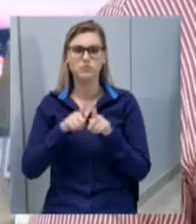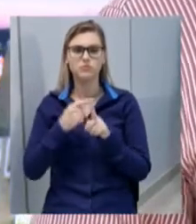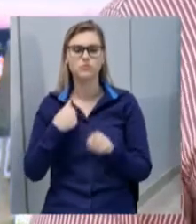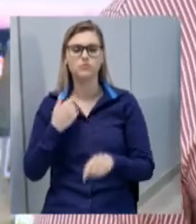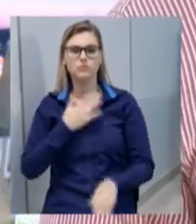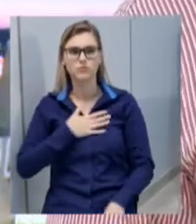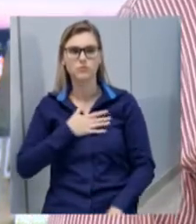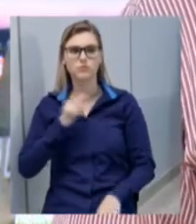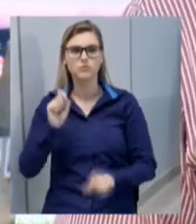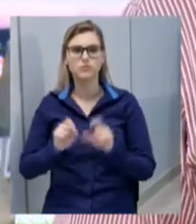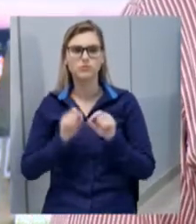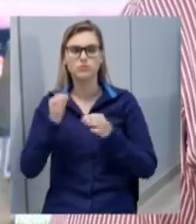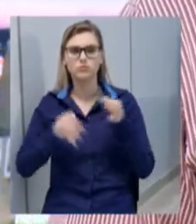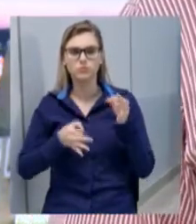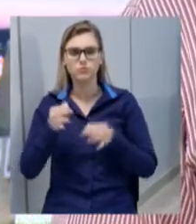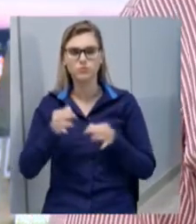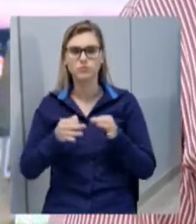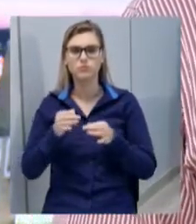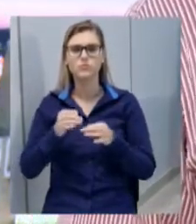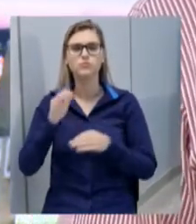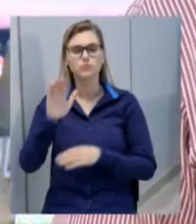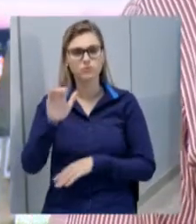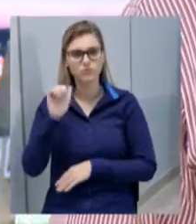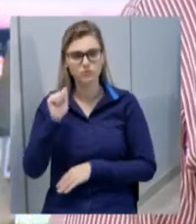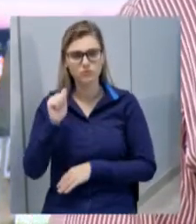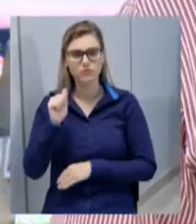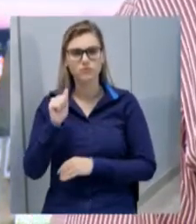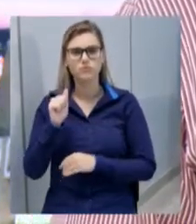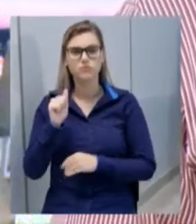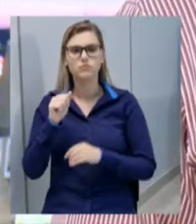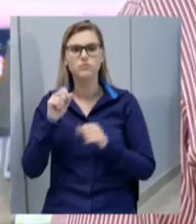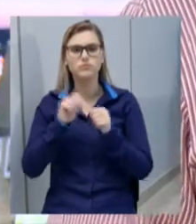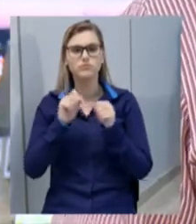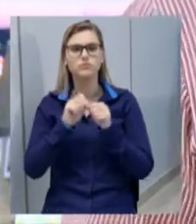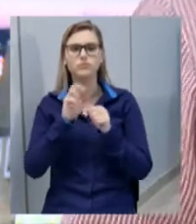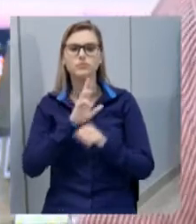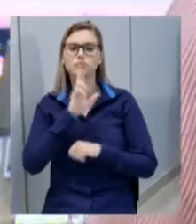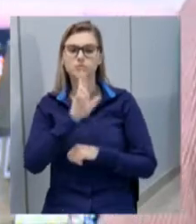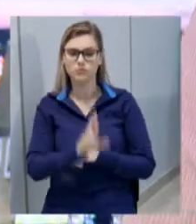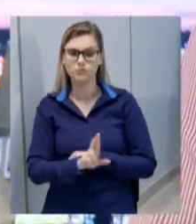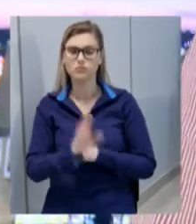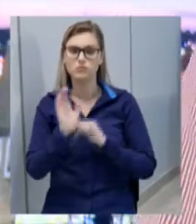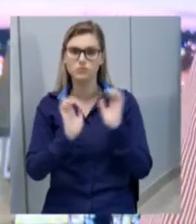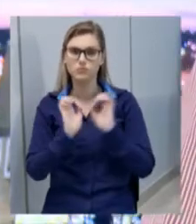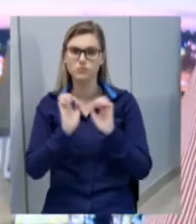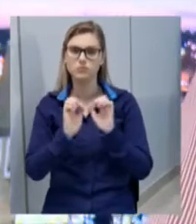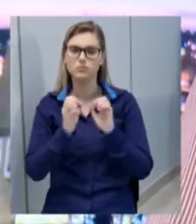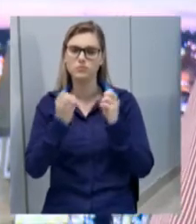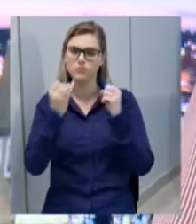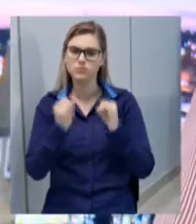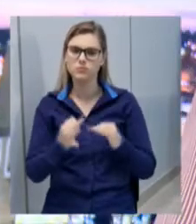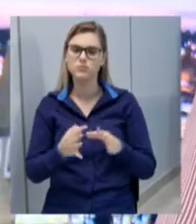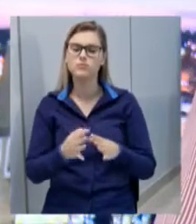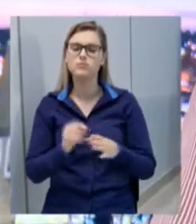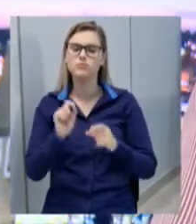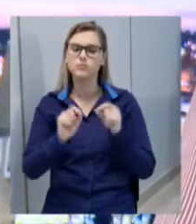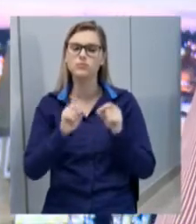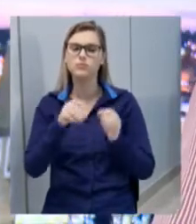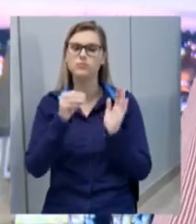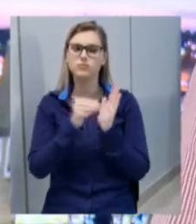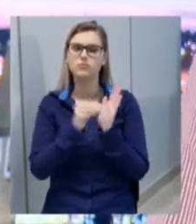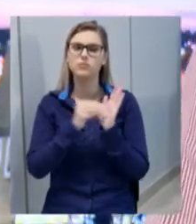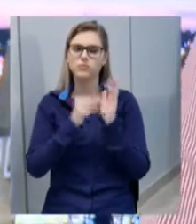acionado para chamar a atenção e fazer uma resposta, pedir-se a retratação, porque é uma falta de respeito que está acontecendo com